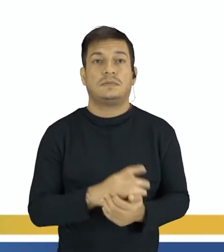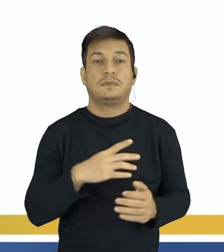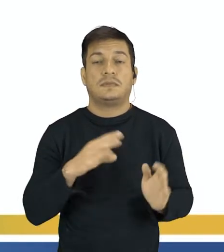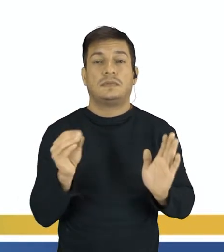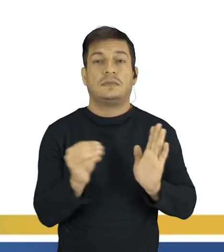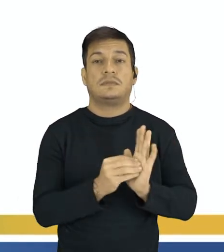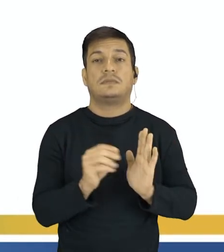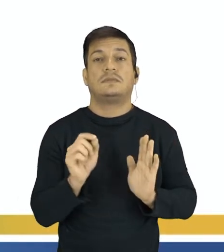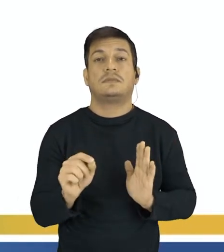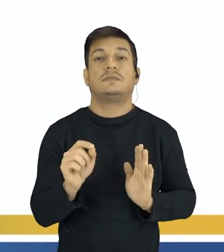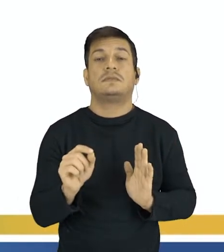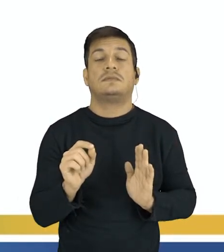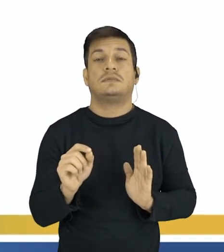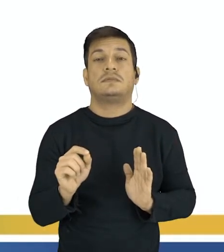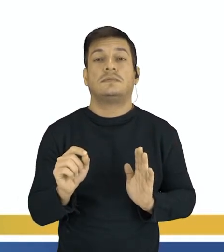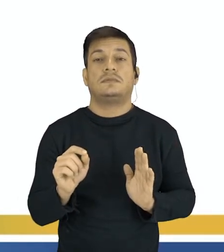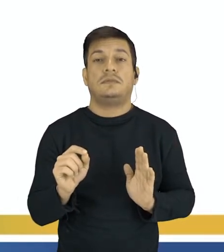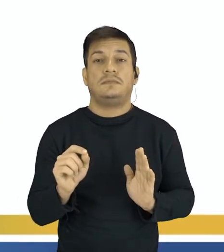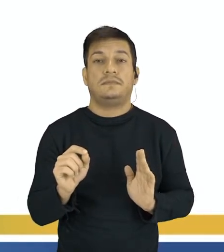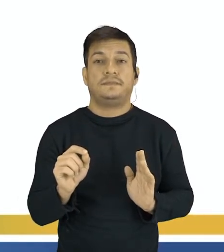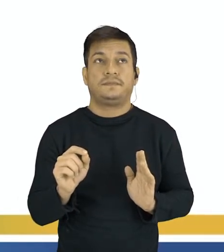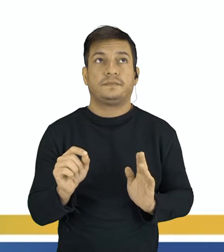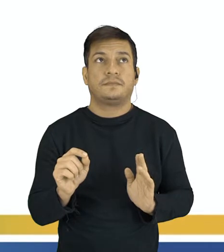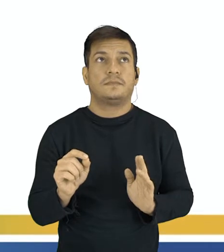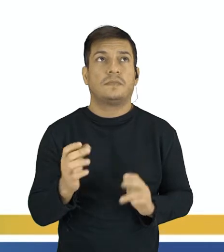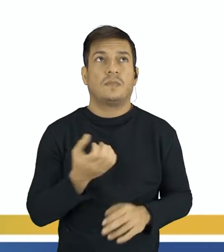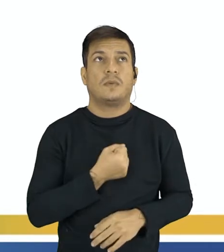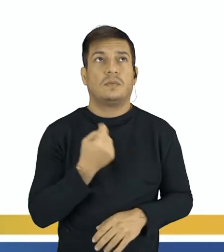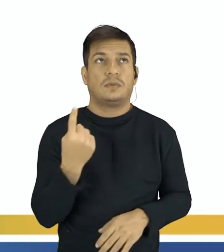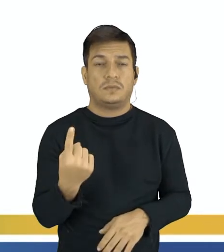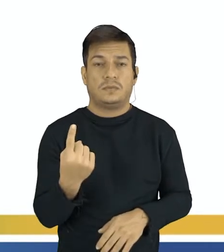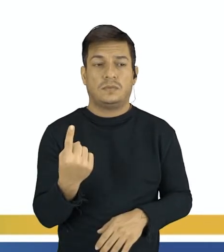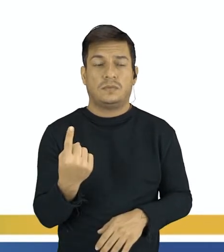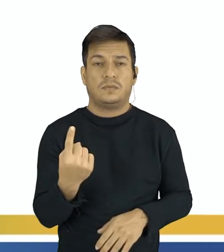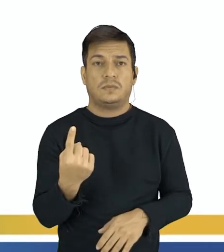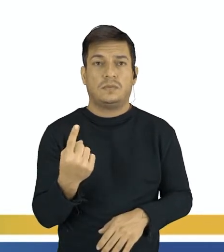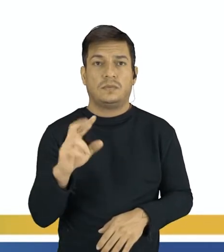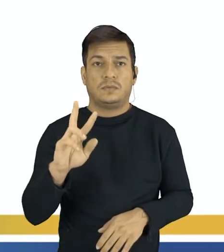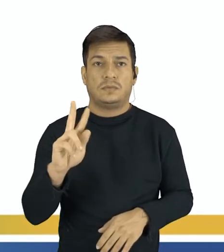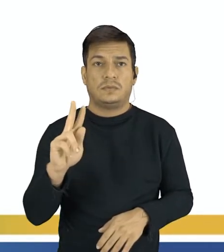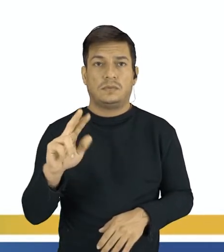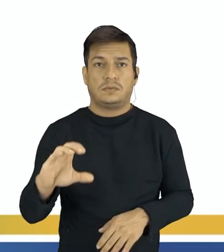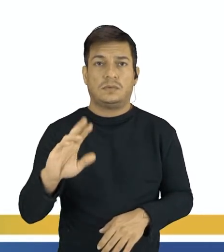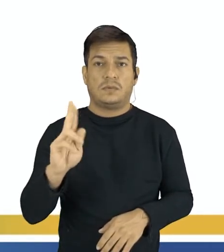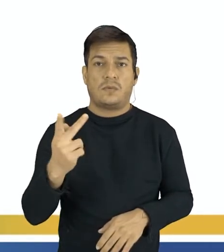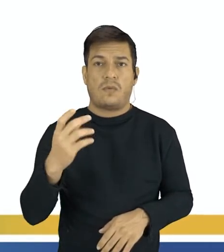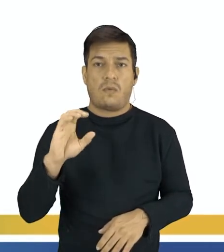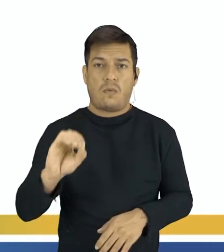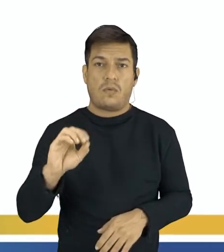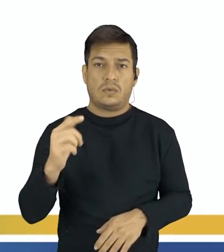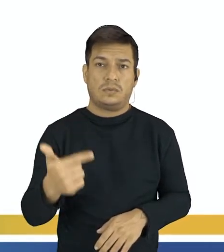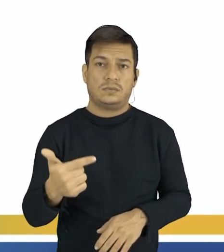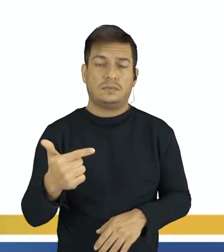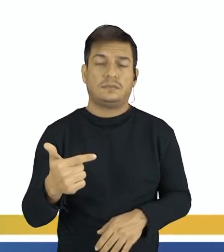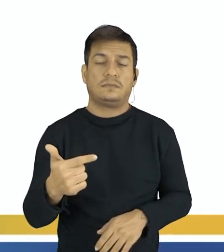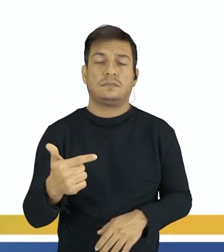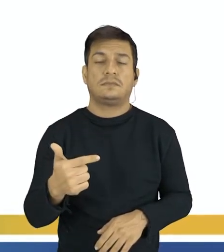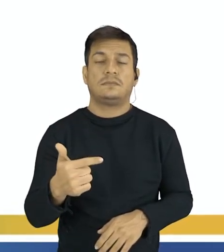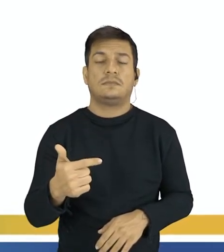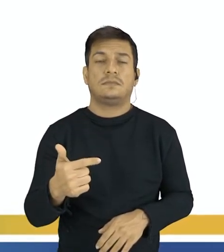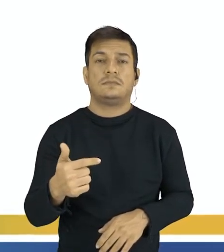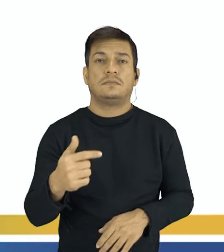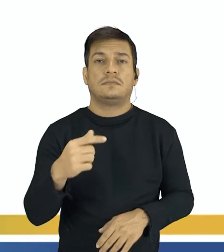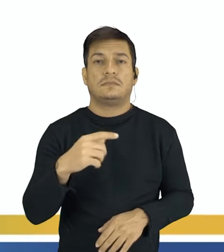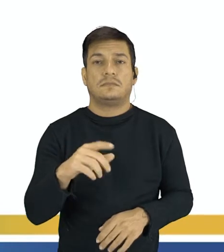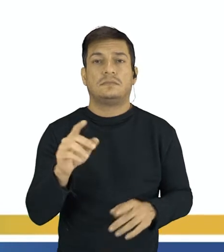acrescentar ali, a gente coloca o número 1 ao lado do CO2, porque a gente tem uma molécula de gás carbônico